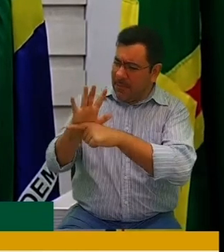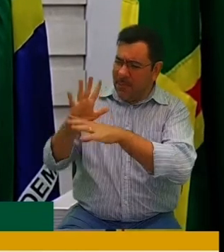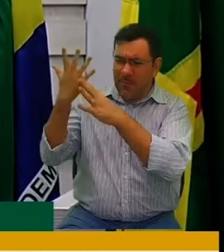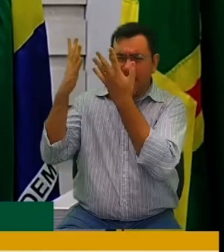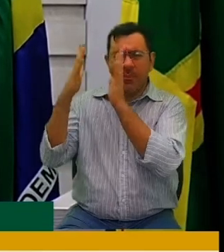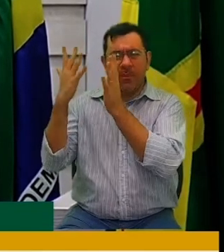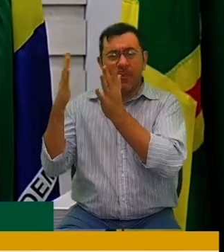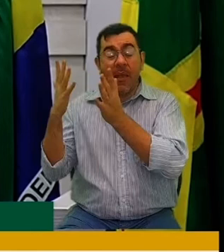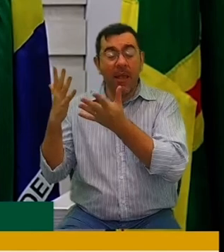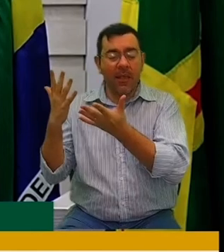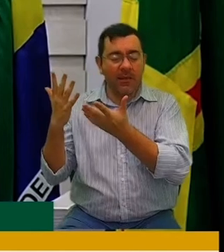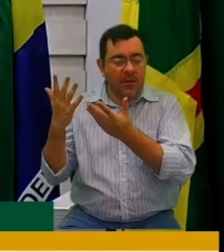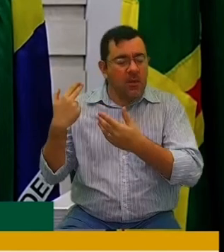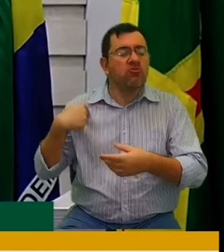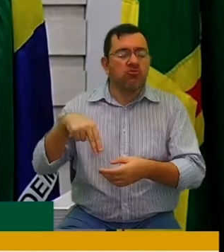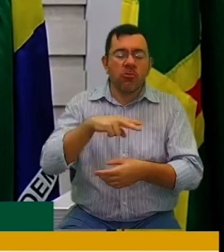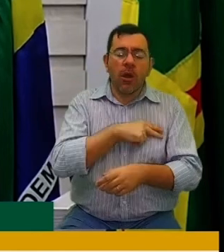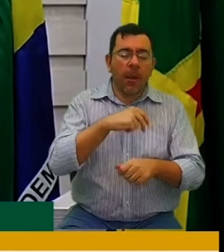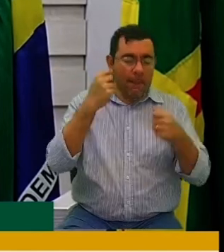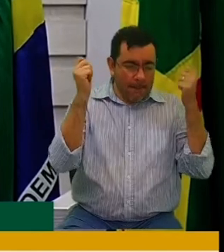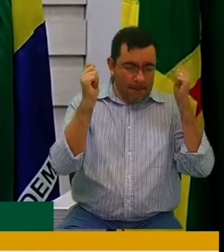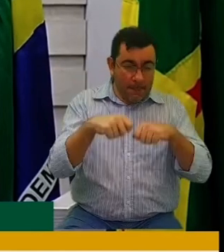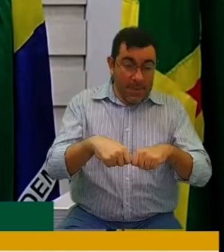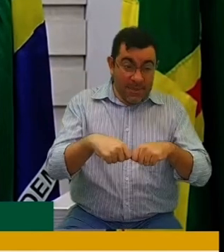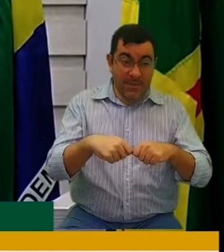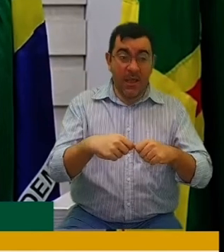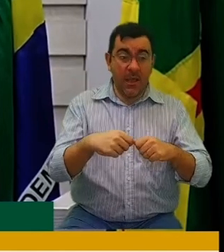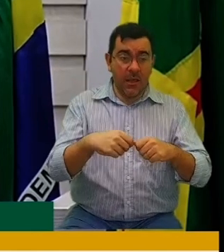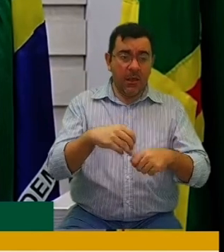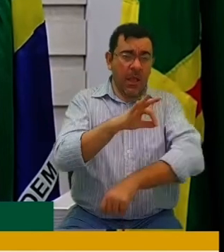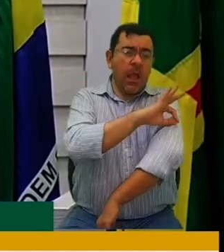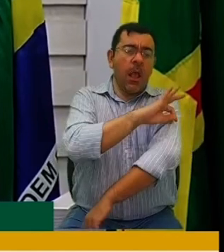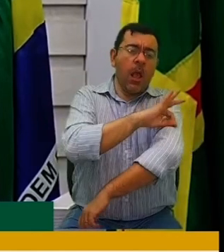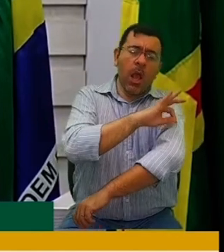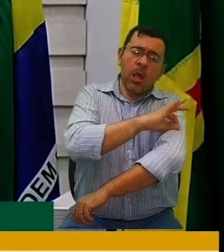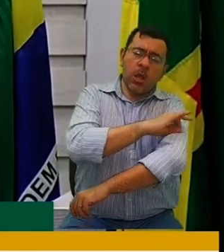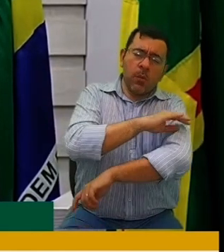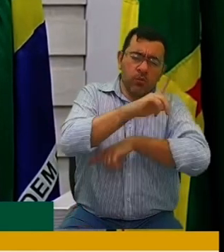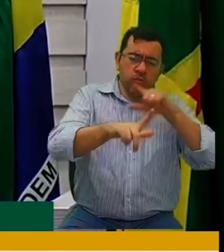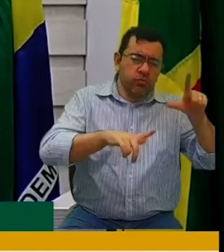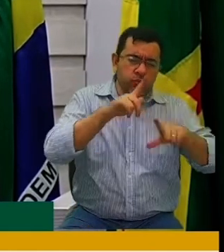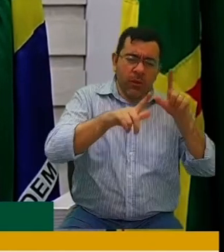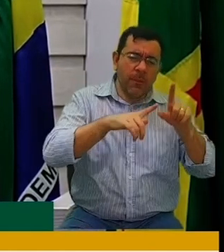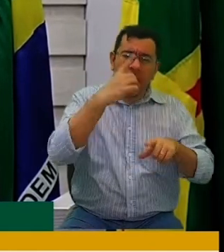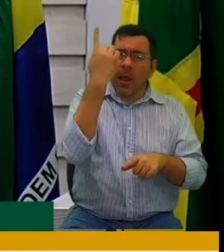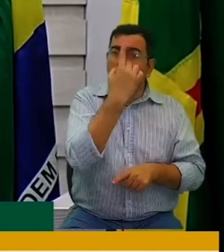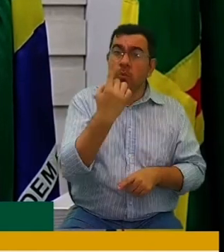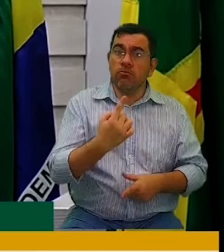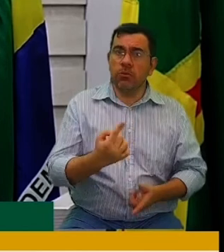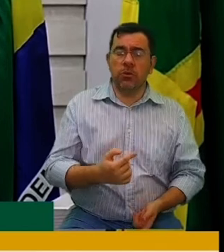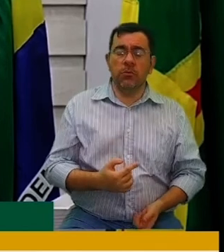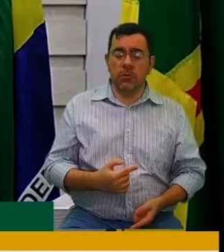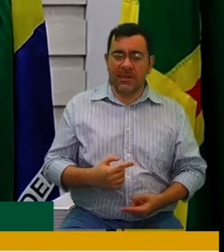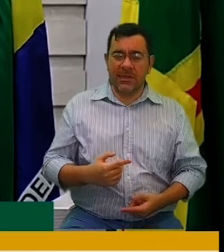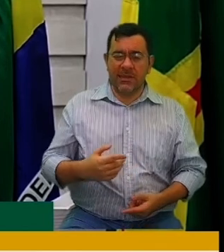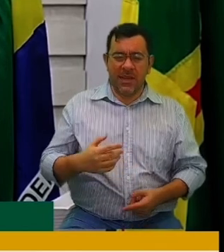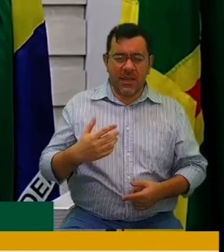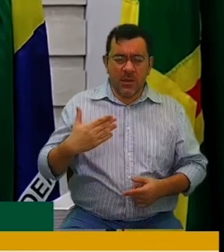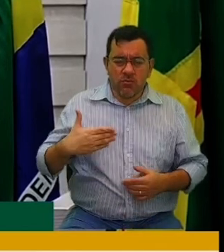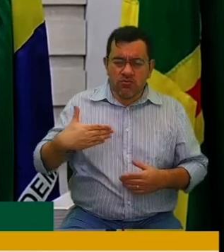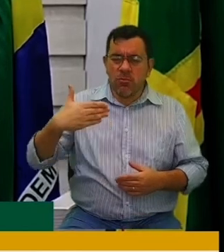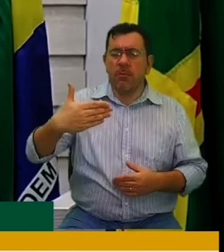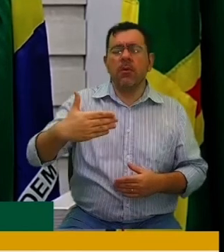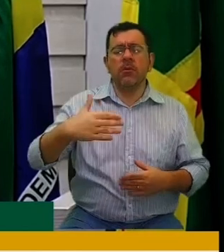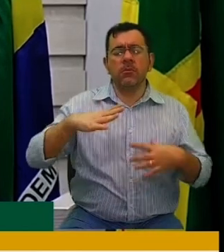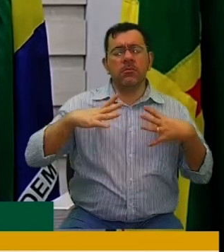podemos abrir um concurso para a guarda, então, por que não trazer eles no dia de folga e aumentar o efetivo da guarda? Então,